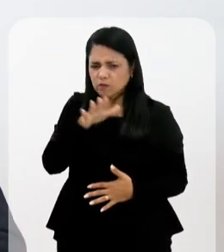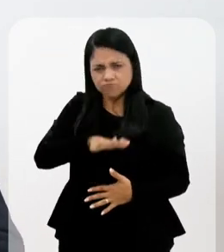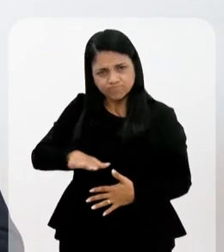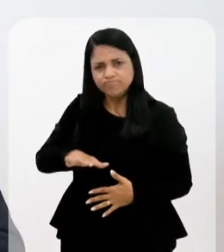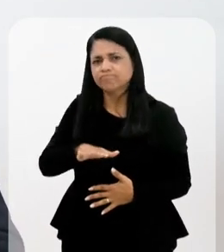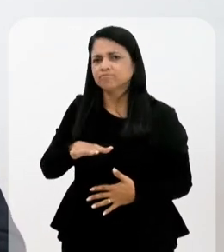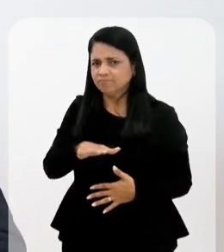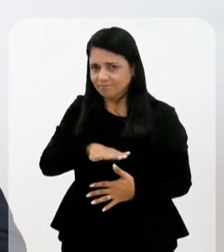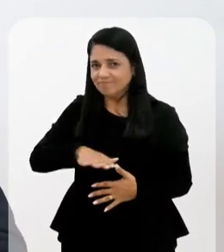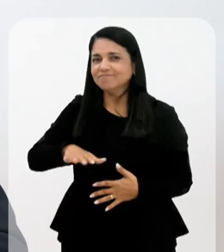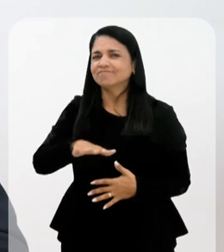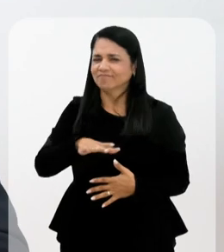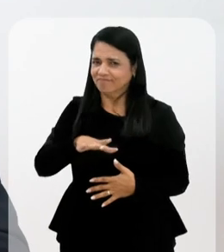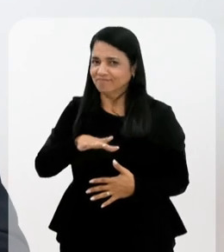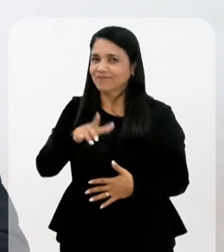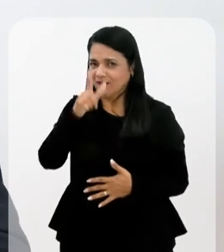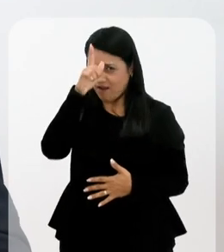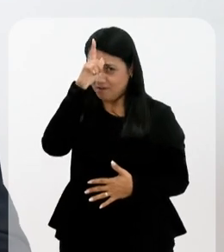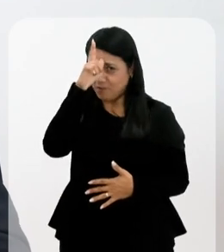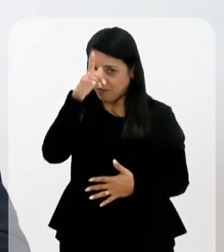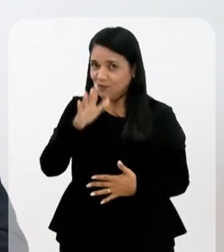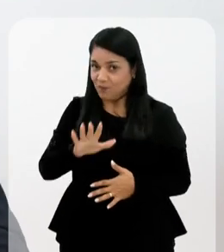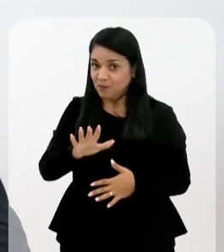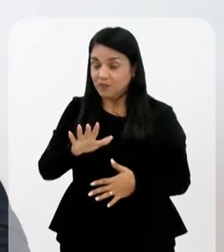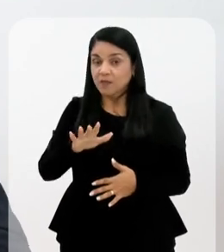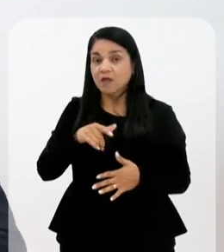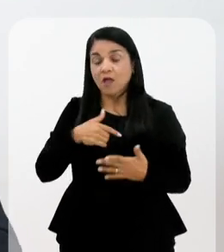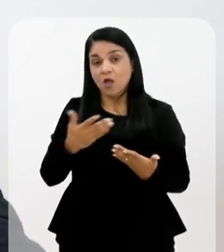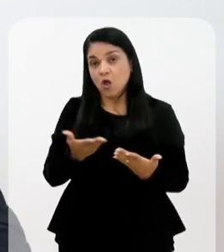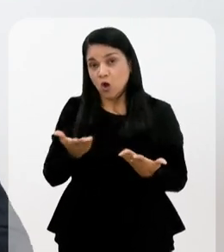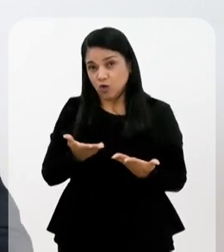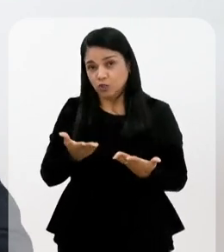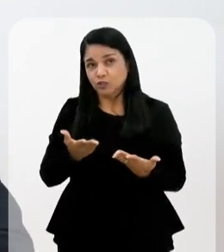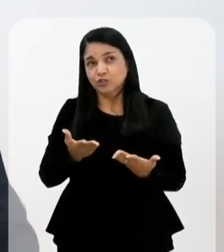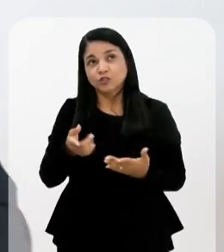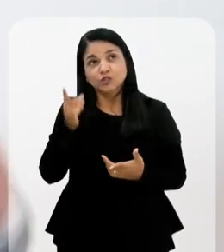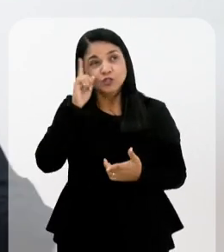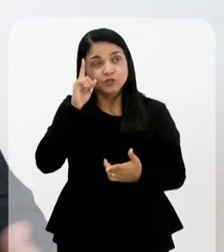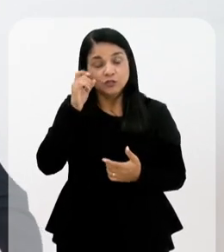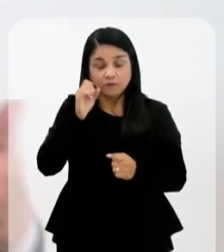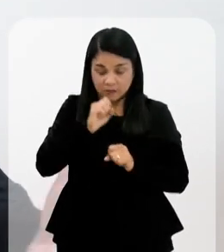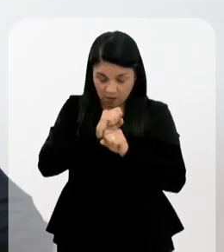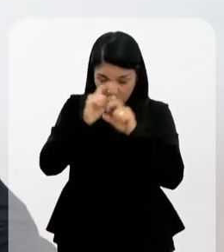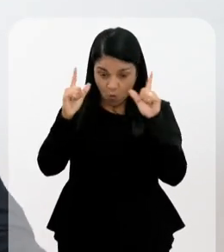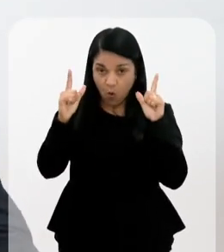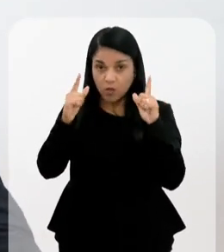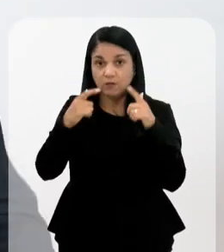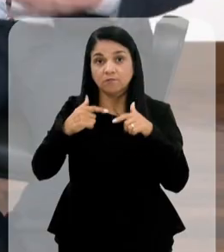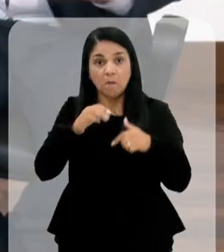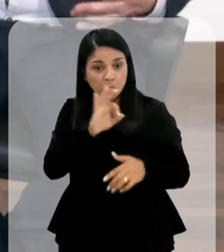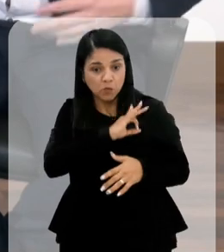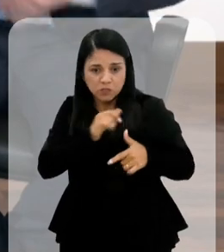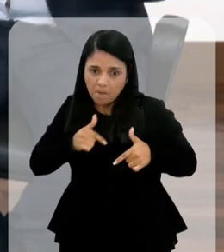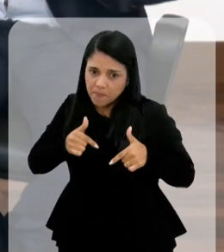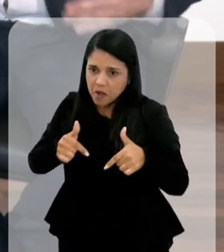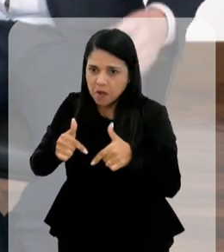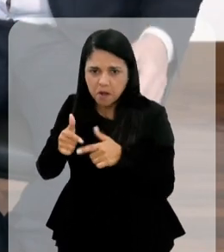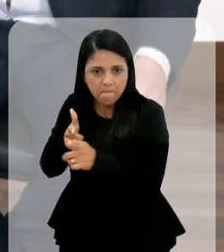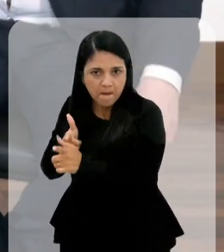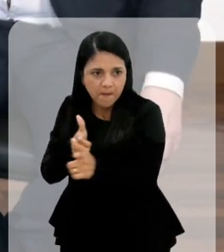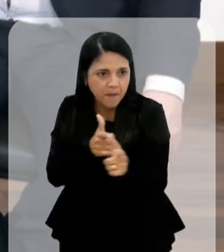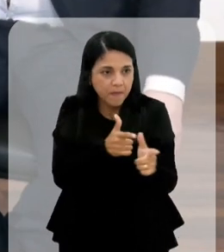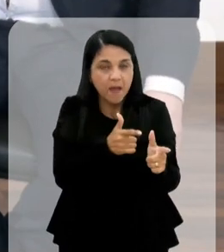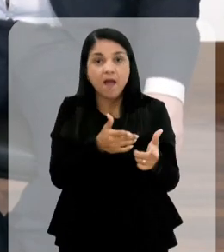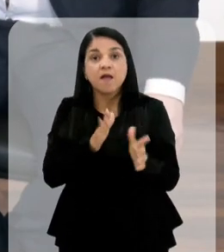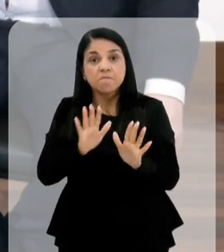dificuldades e problemas que aquele território vive, né? Hoje mesmo, cada dia que a acorda tem uma operação, alguma